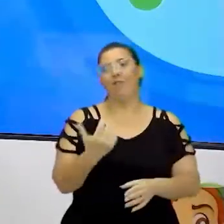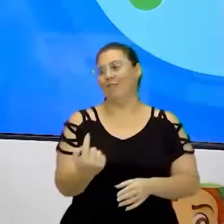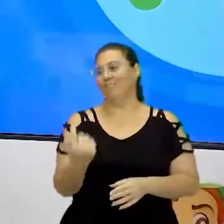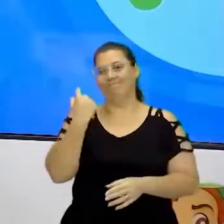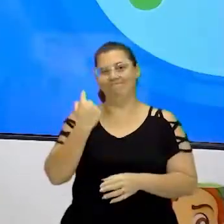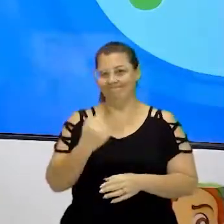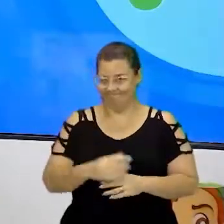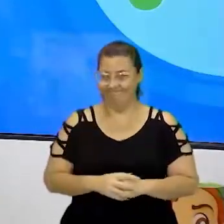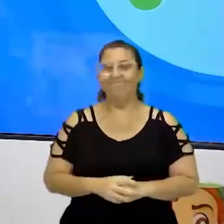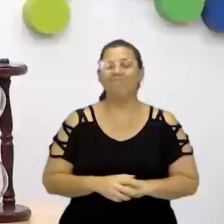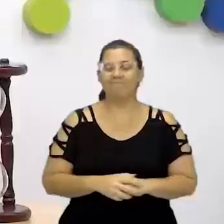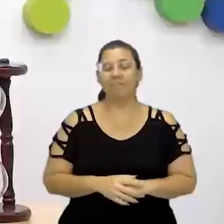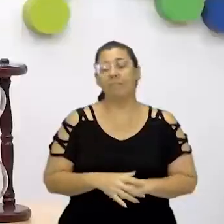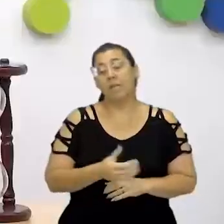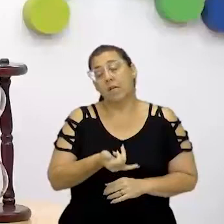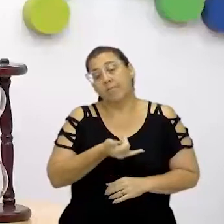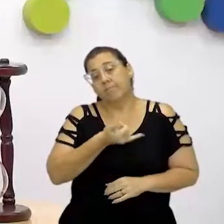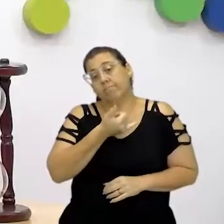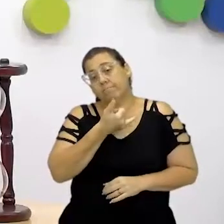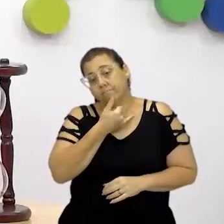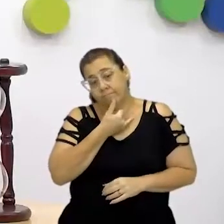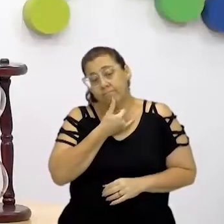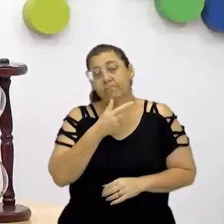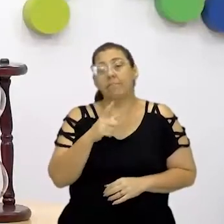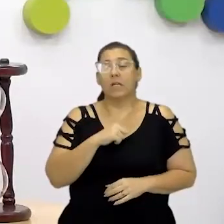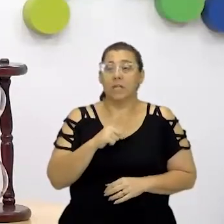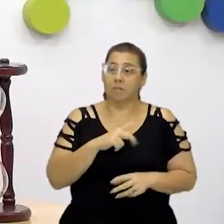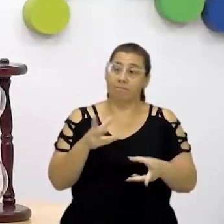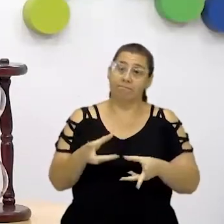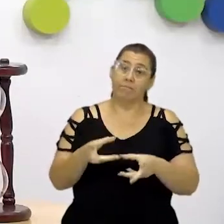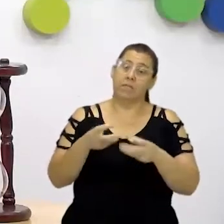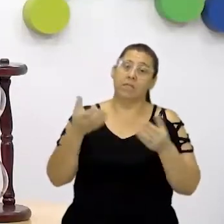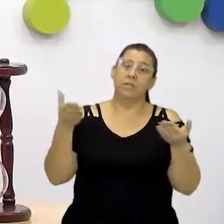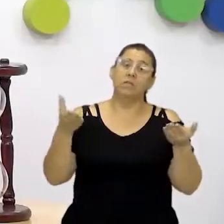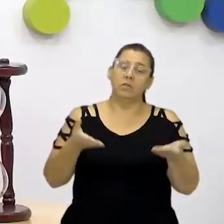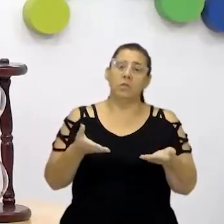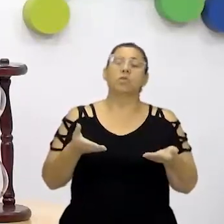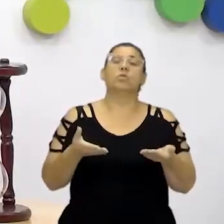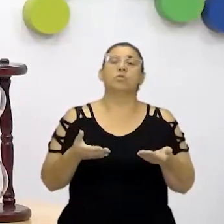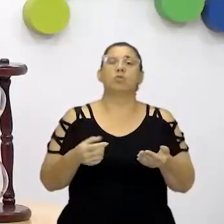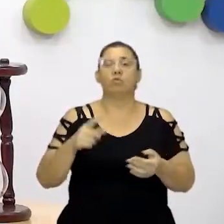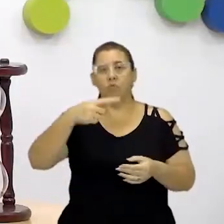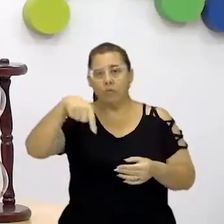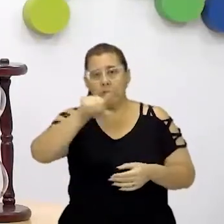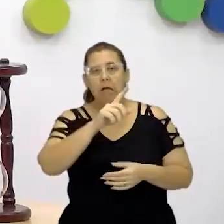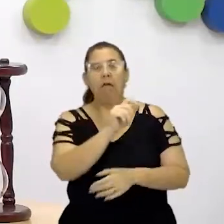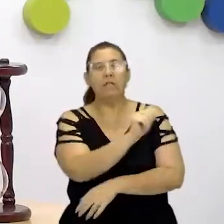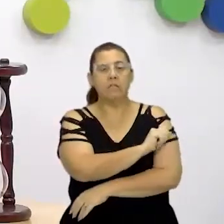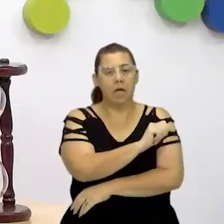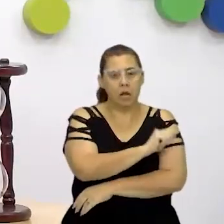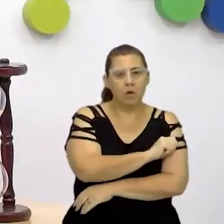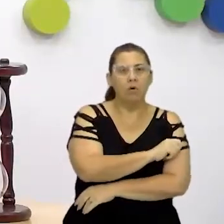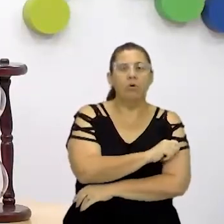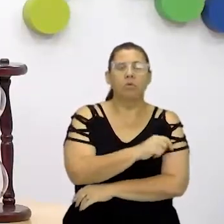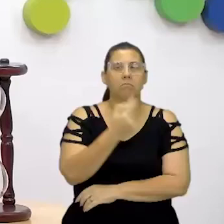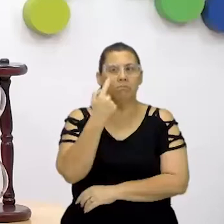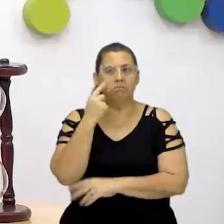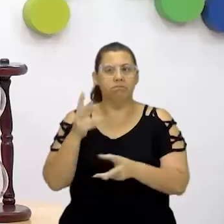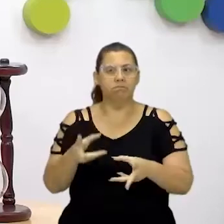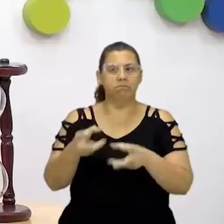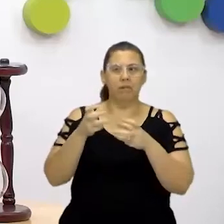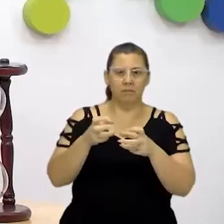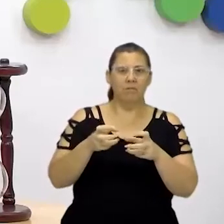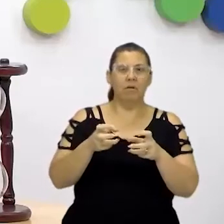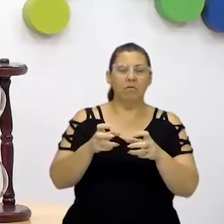também cometeram, É, infelizmente, a gente tem visto hoje, né? Muitos de vocês, estudantes, devem estar se deparando aí nas